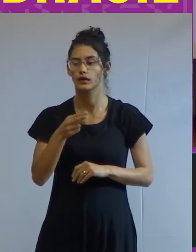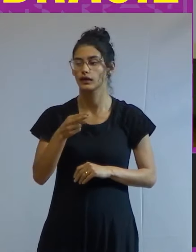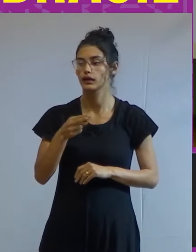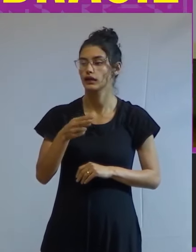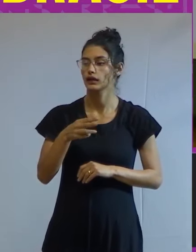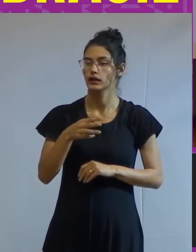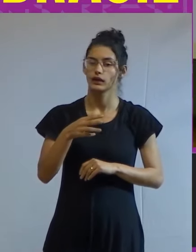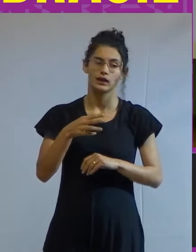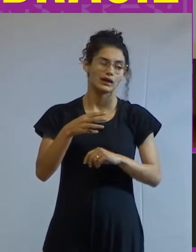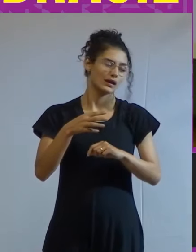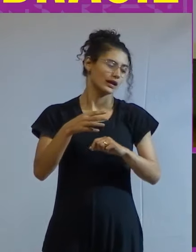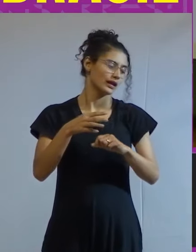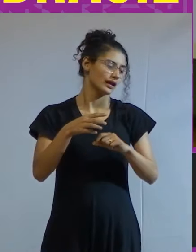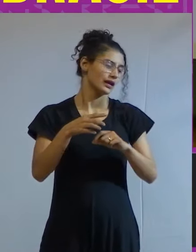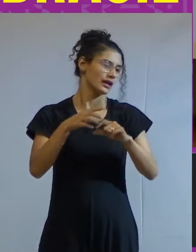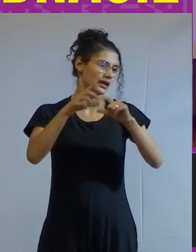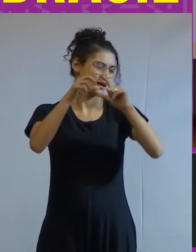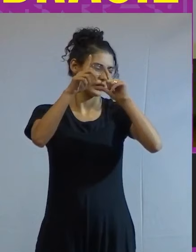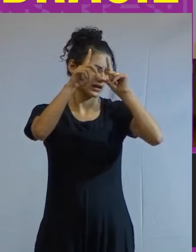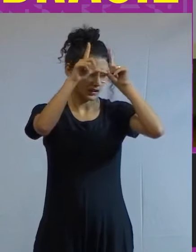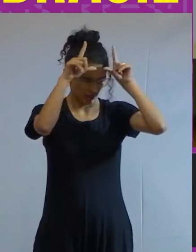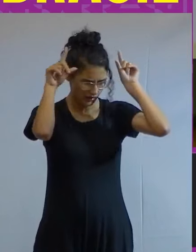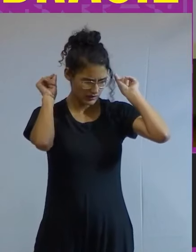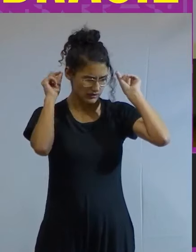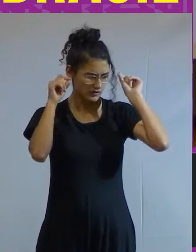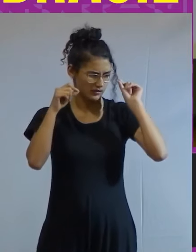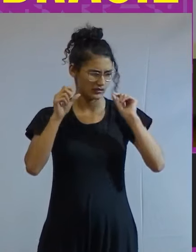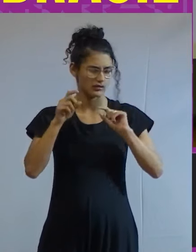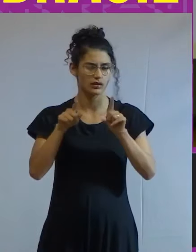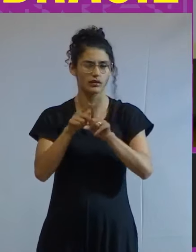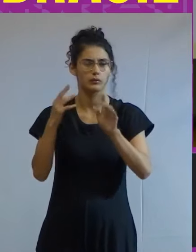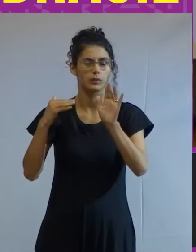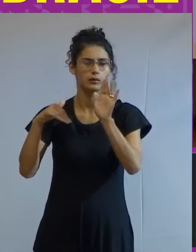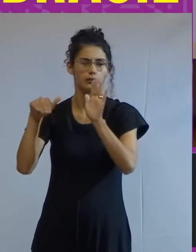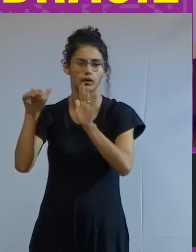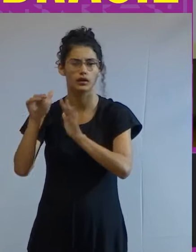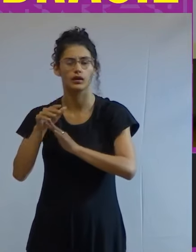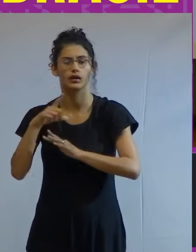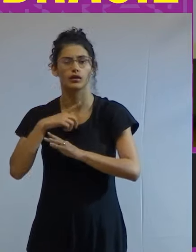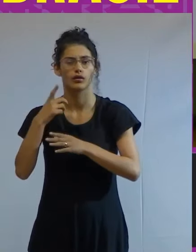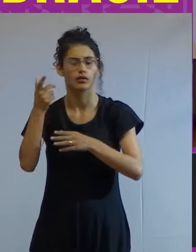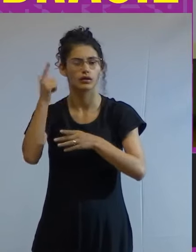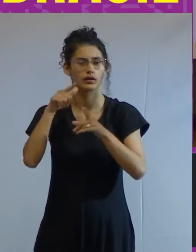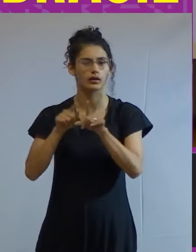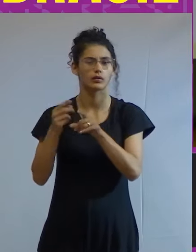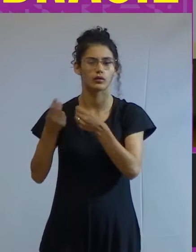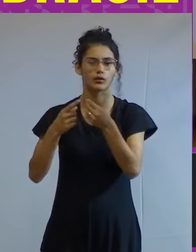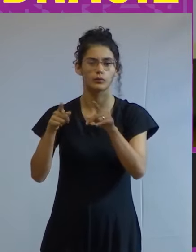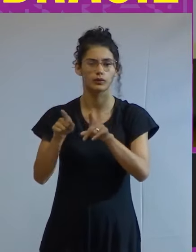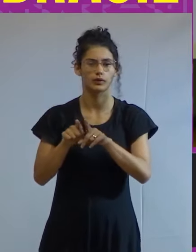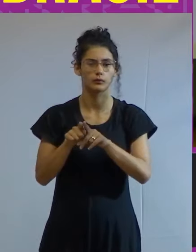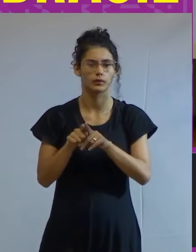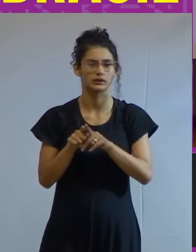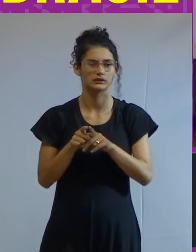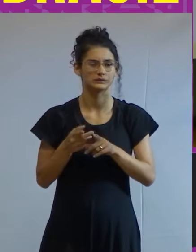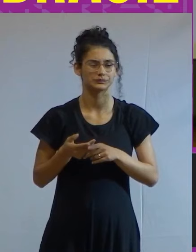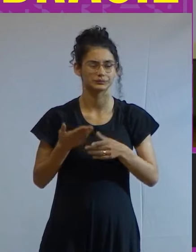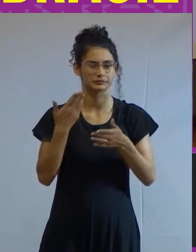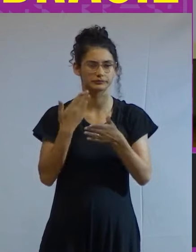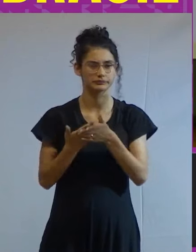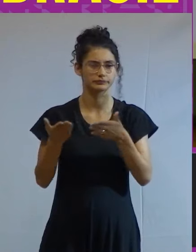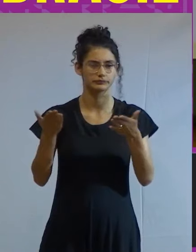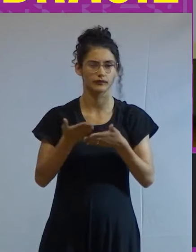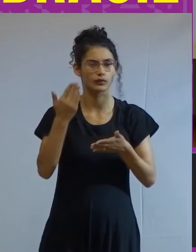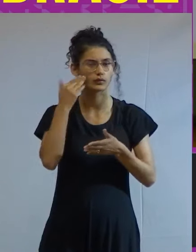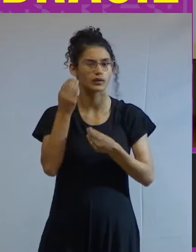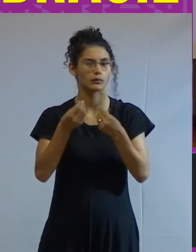Grécia o Sirisa não só perdeu a maioria parlamentar como está completamente perdido hoje e não